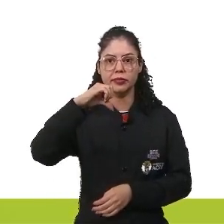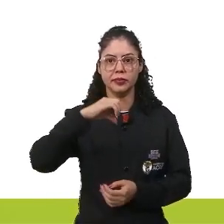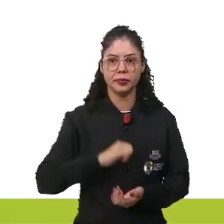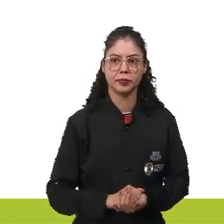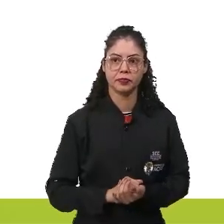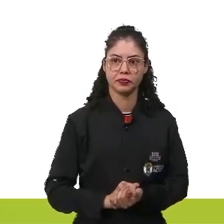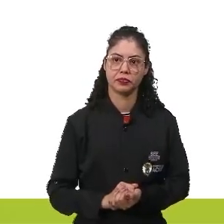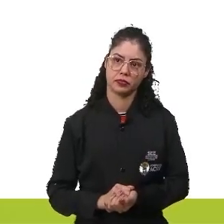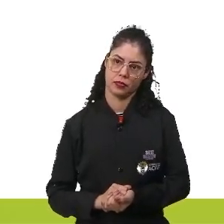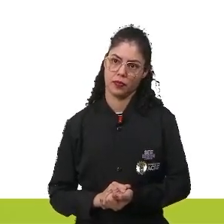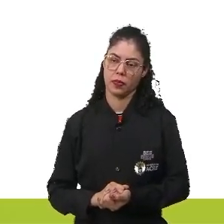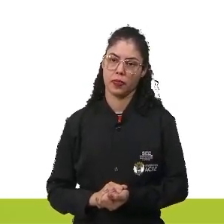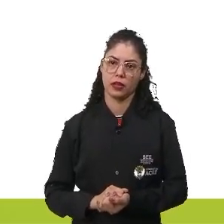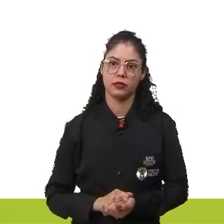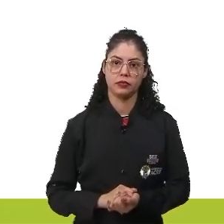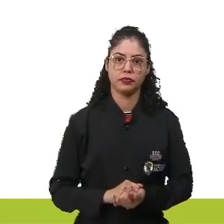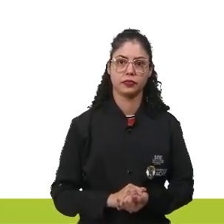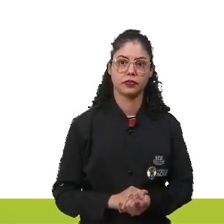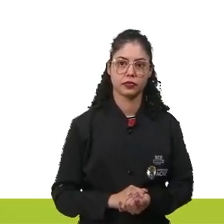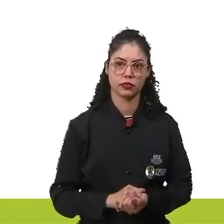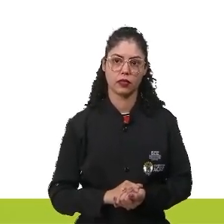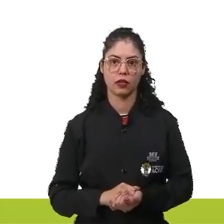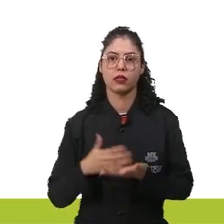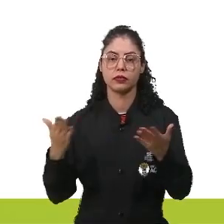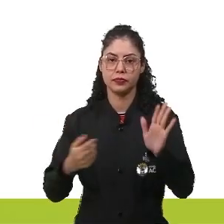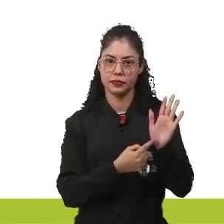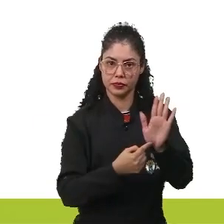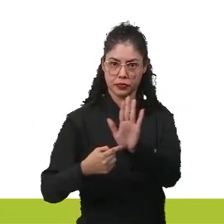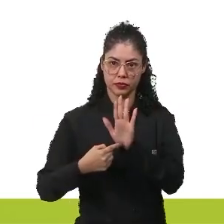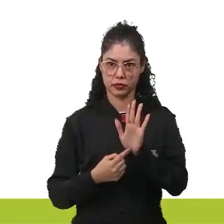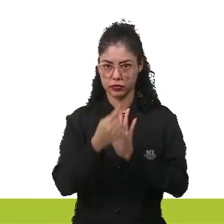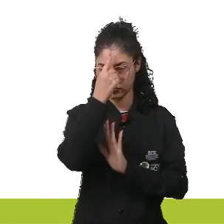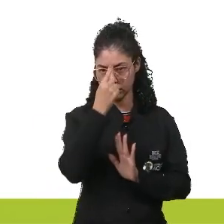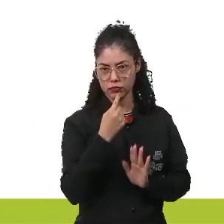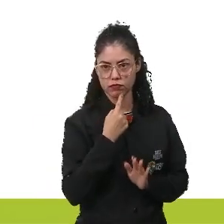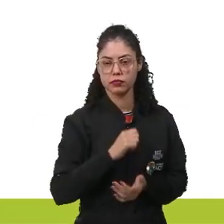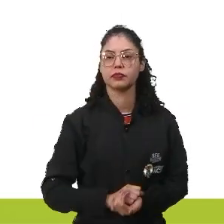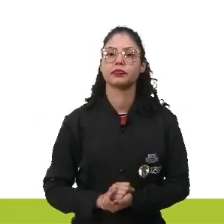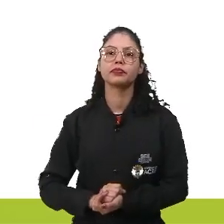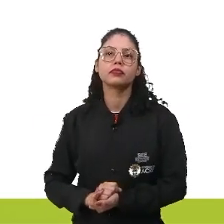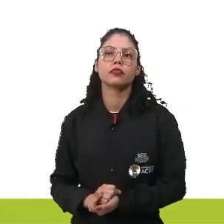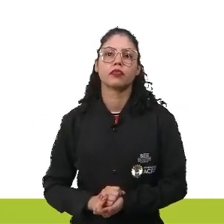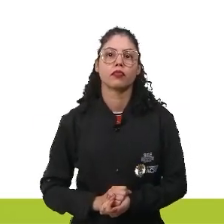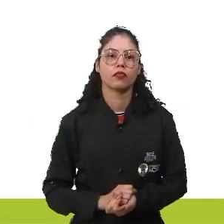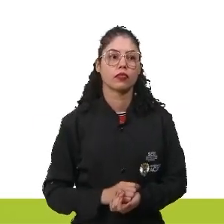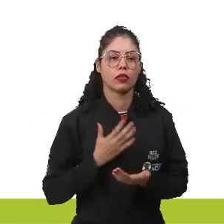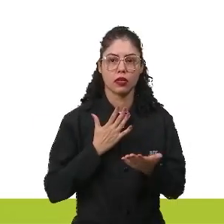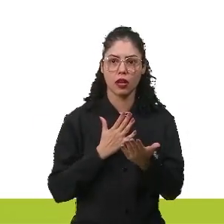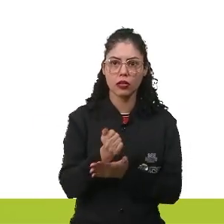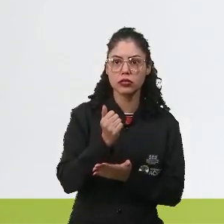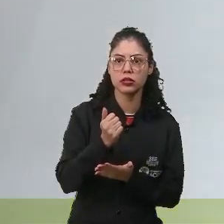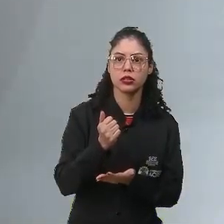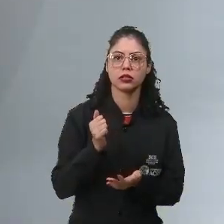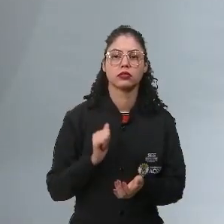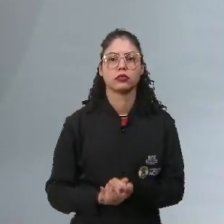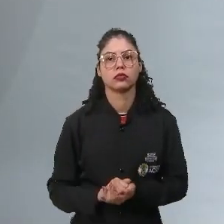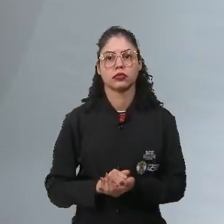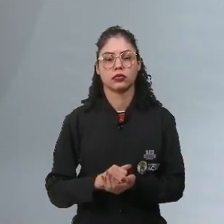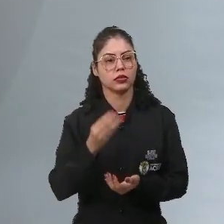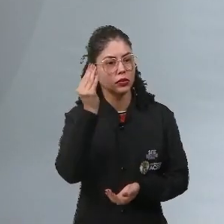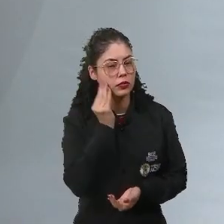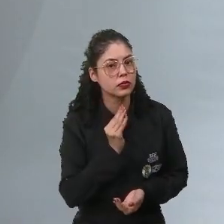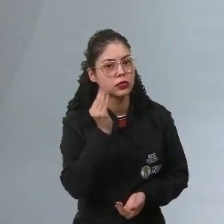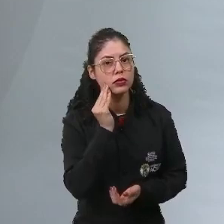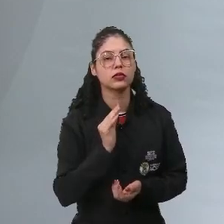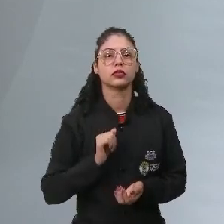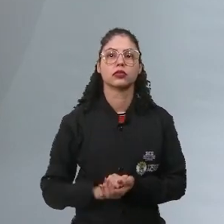A tomada da Bastilha de 1789, representada aqui nessa imagem. Aí, quando é tomada a Bastilha, quando eles tentam